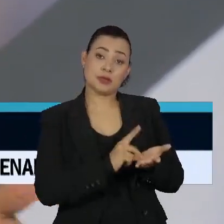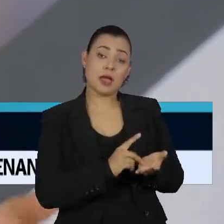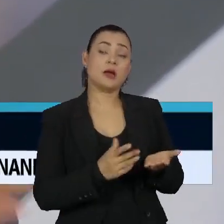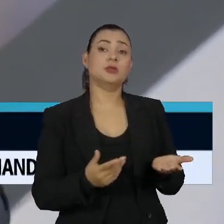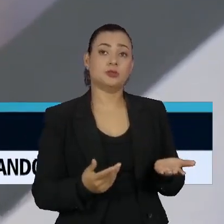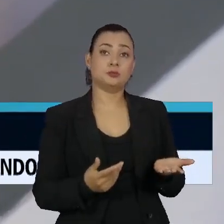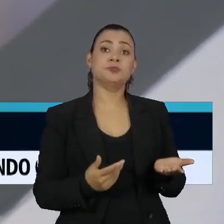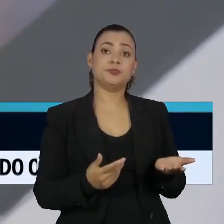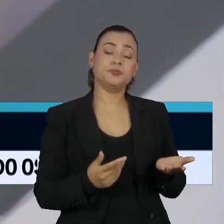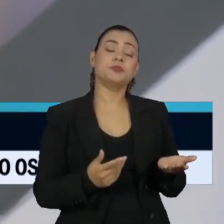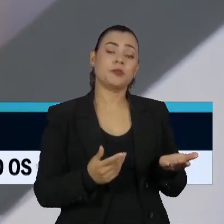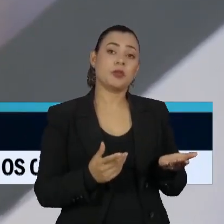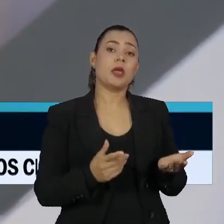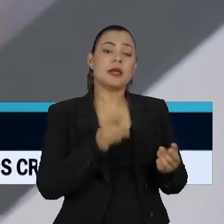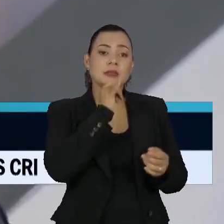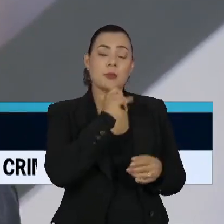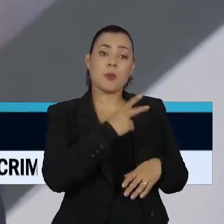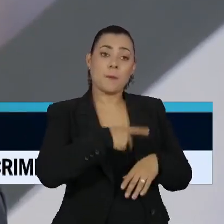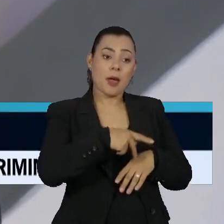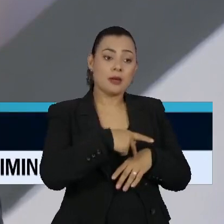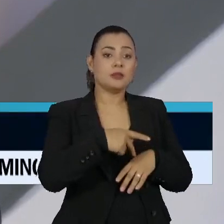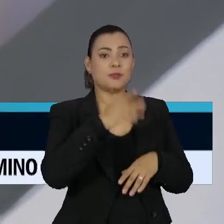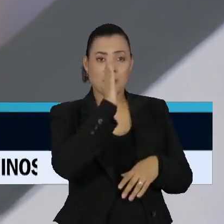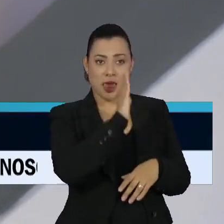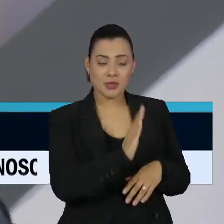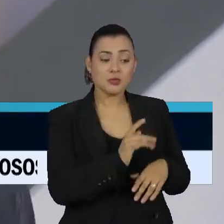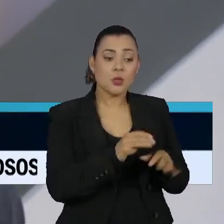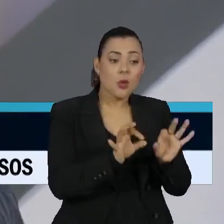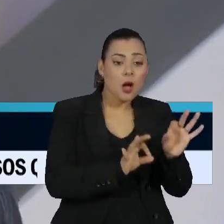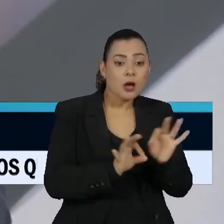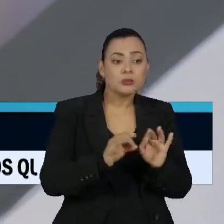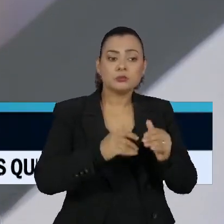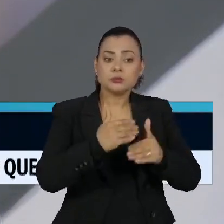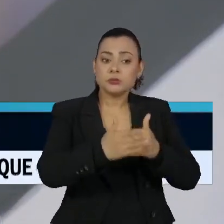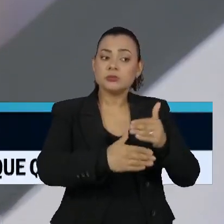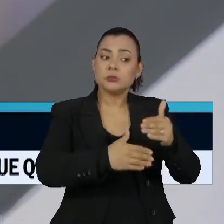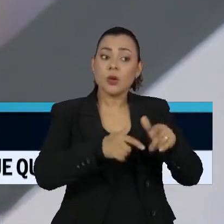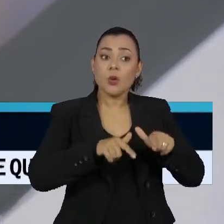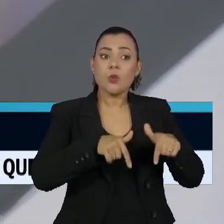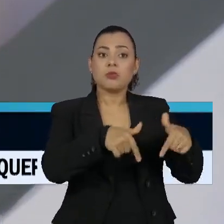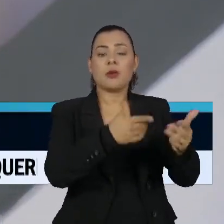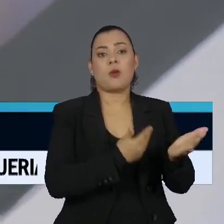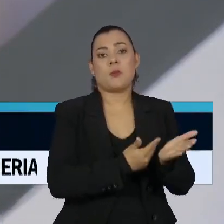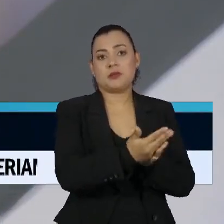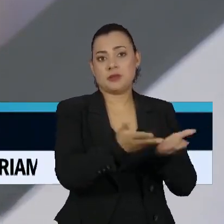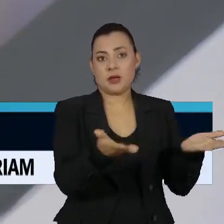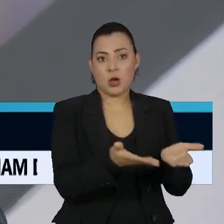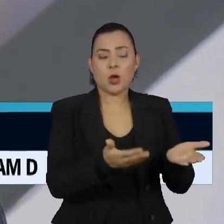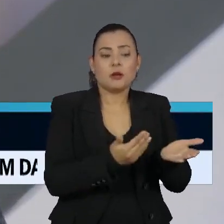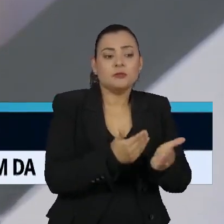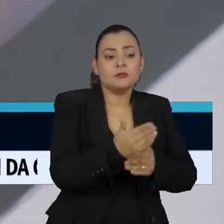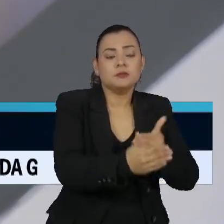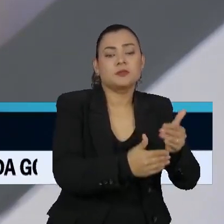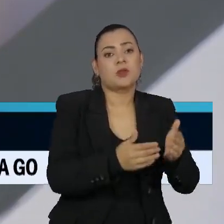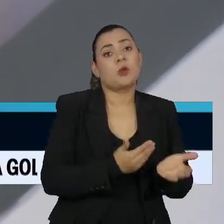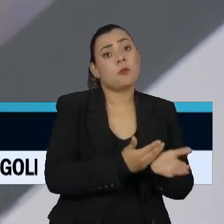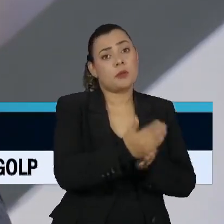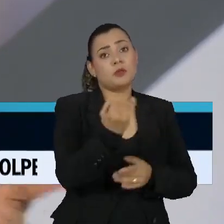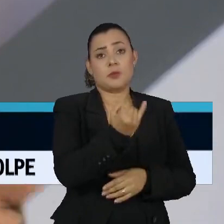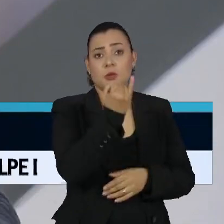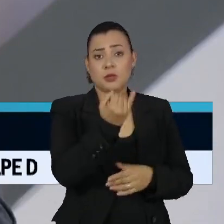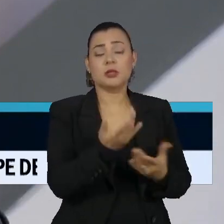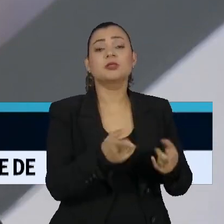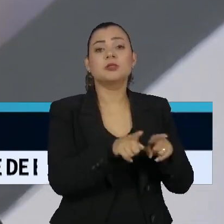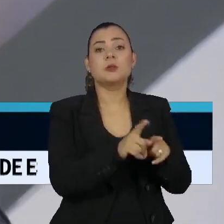que depois de o país nos trilhos definir os rumos e começar a fazer essas primeiras intervenções importantes,